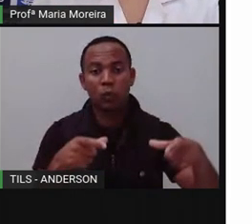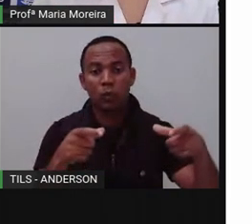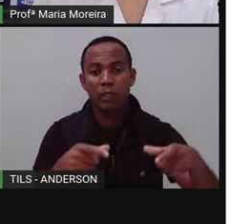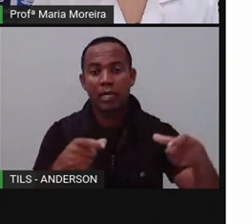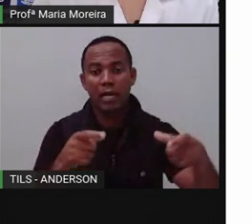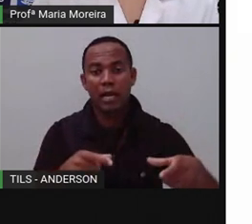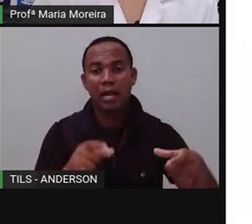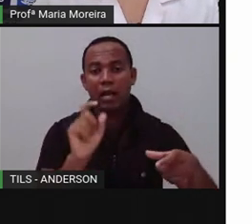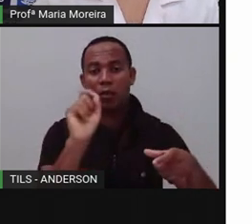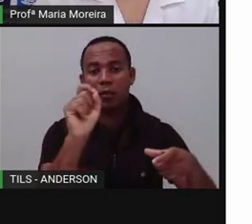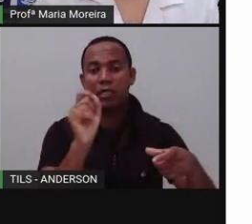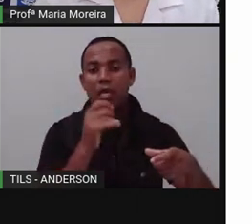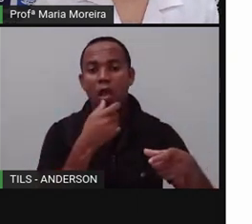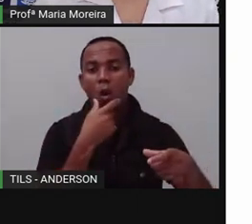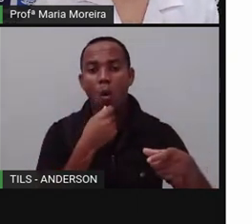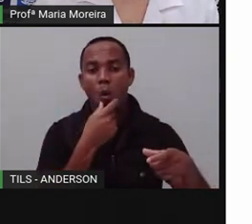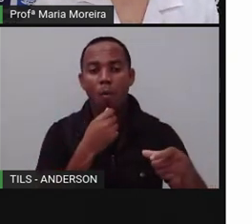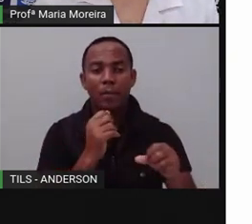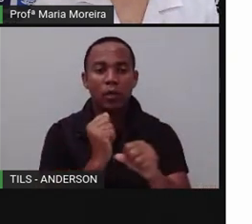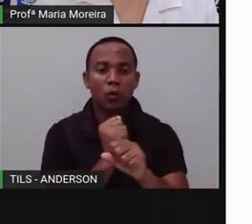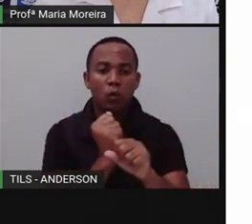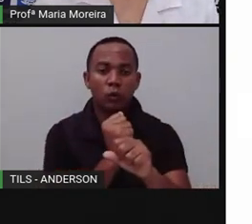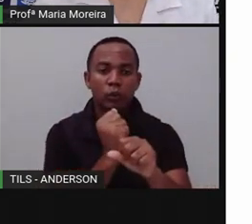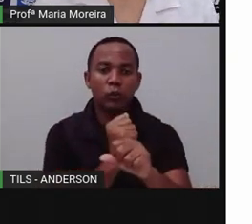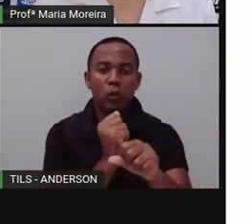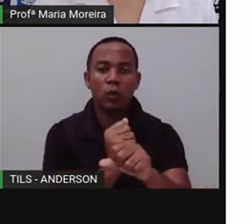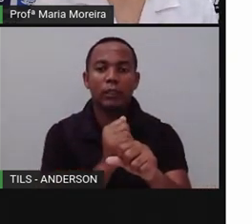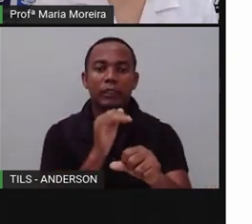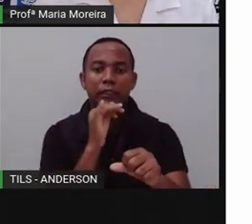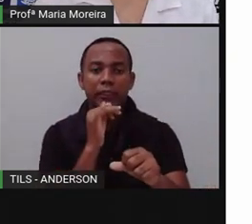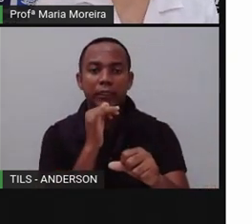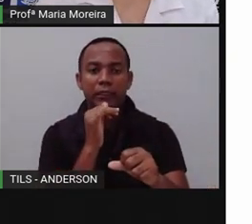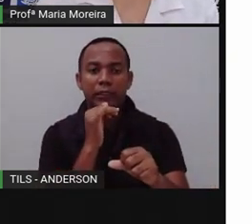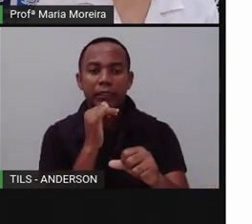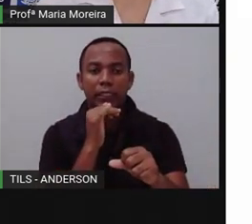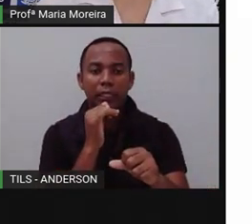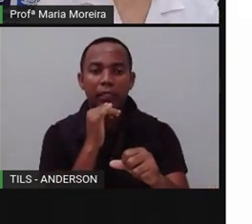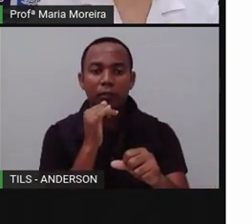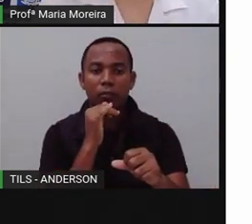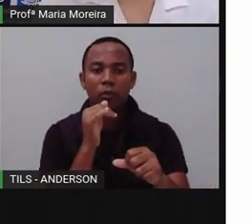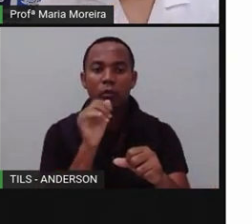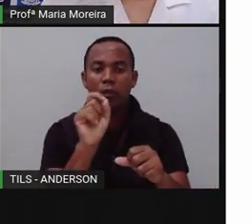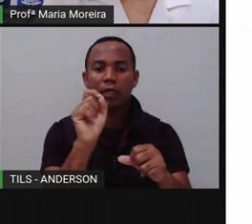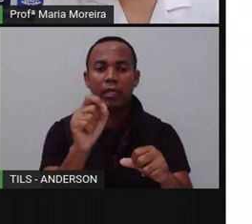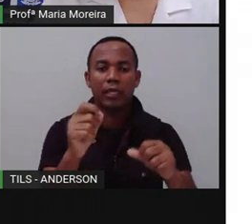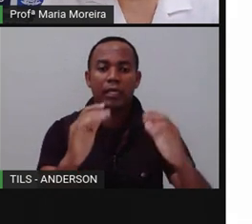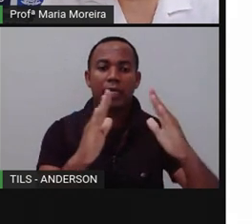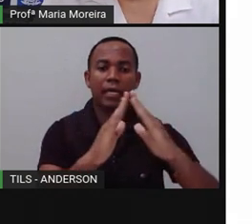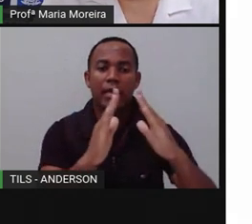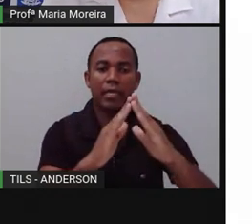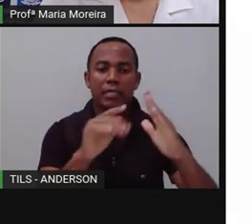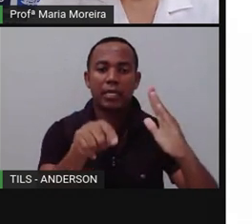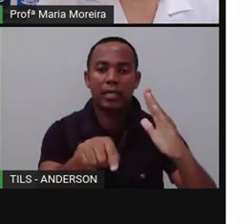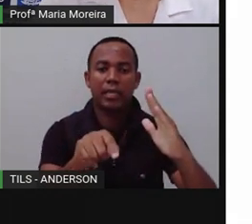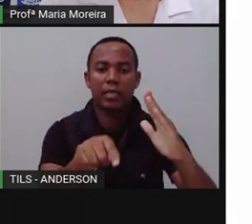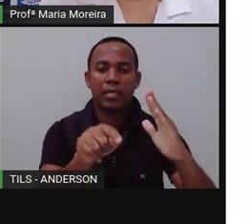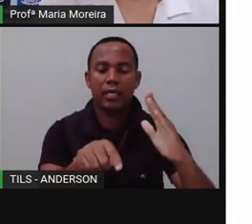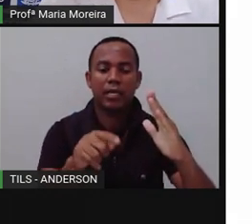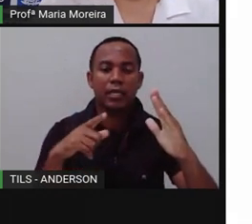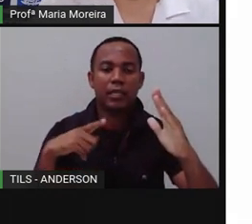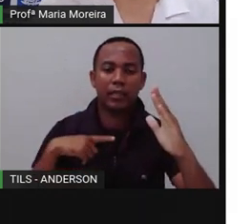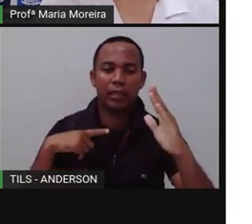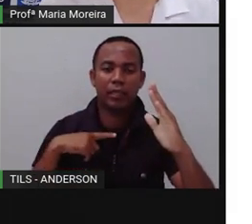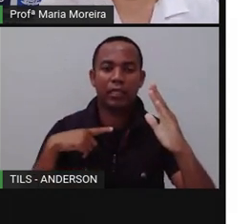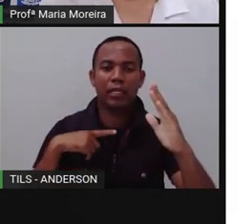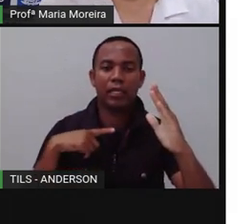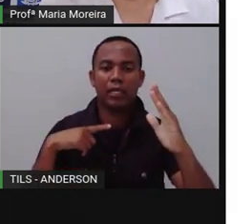aqueles, né? Que são construídos pelo homem. O que eu acabo de falar com vocês. Esses ambientes possuem uma